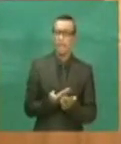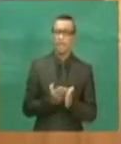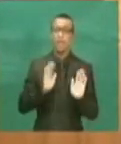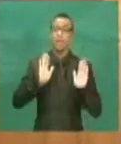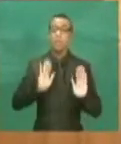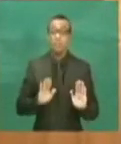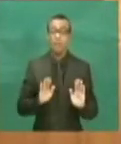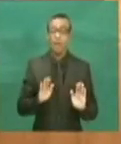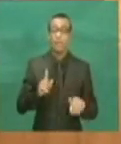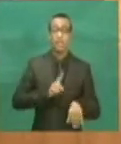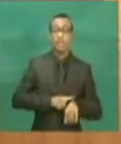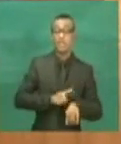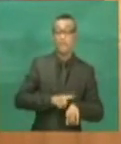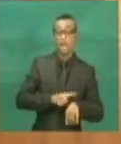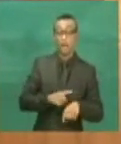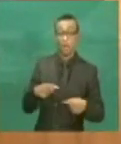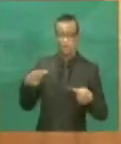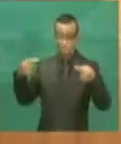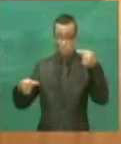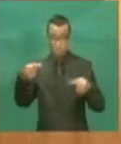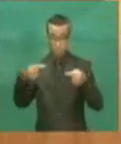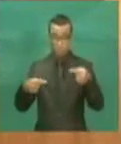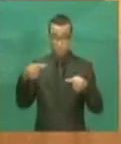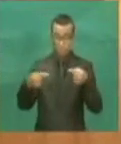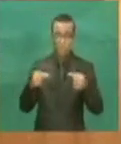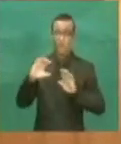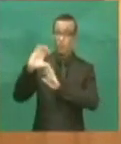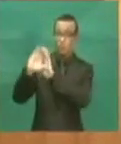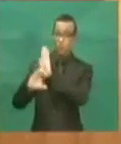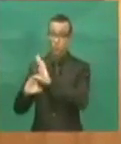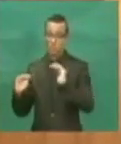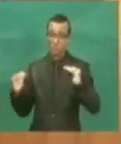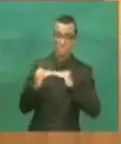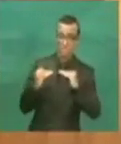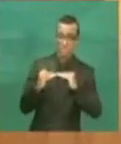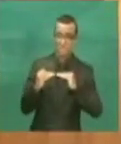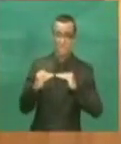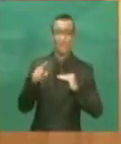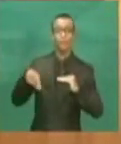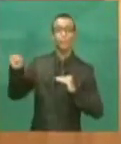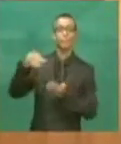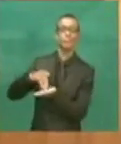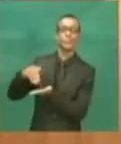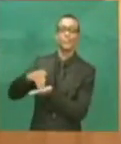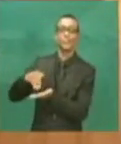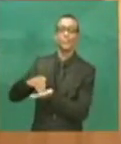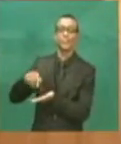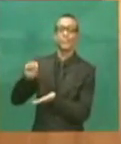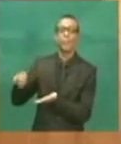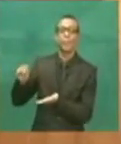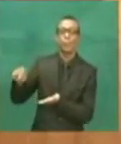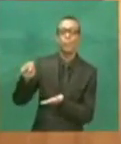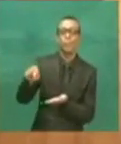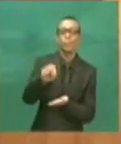empate ou desempate curricular pelas secretarias de educação de todo o Estado.